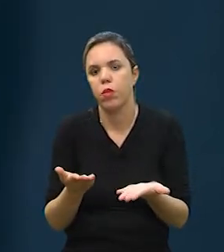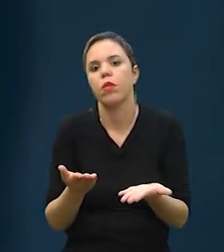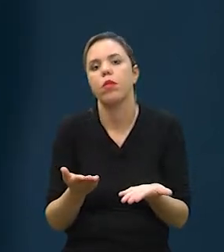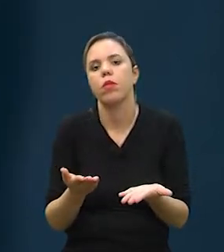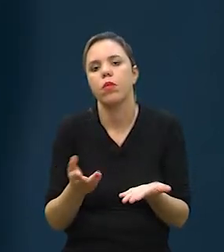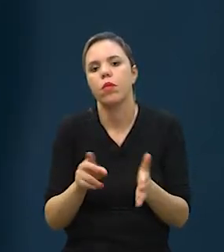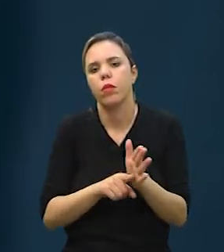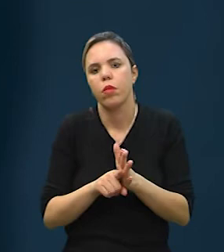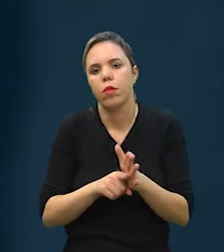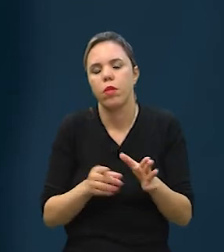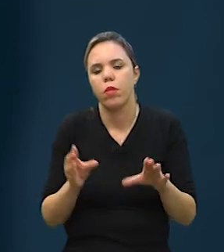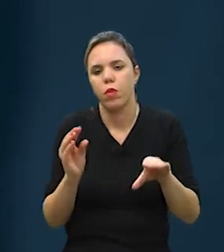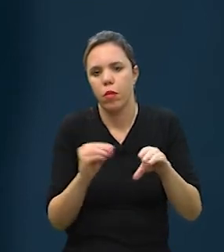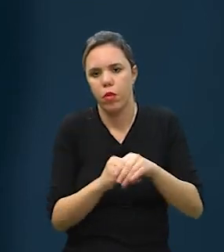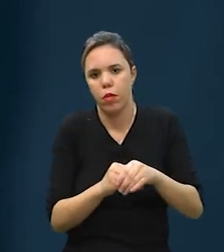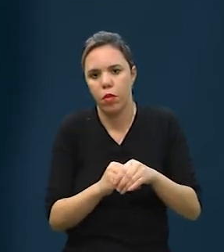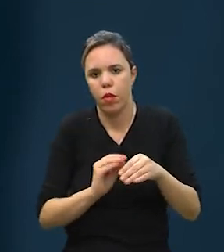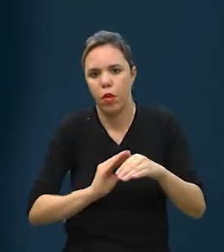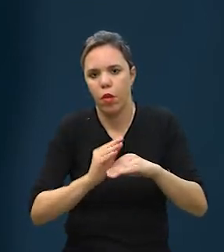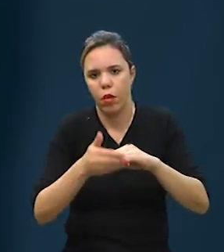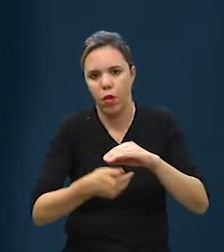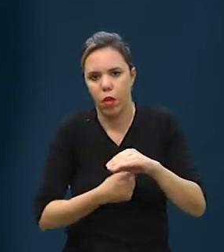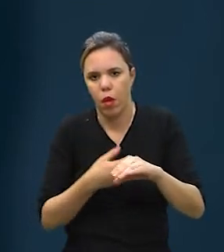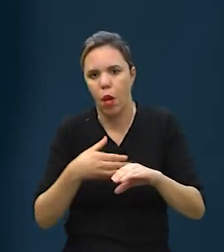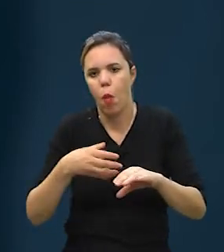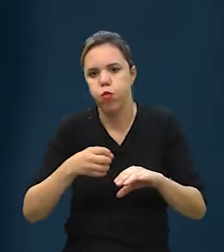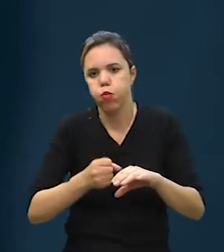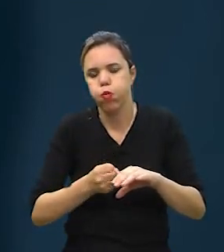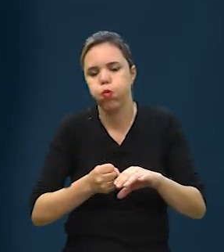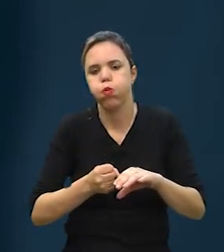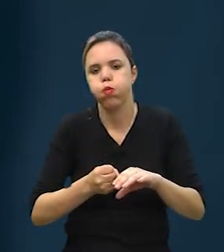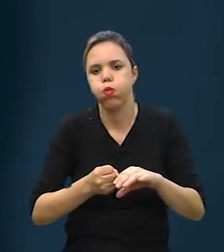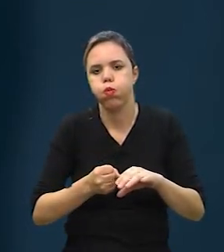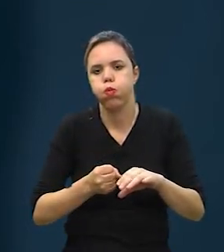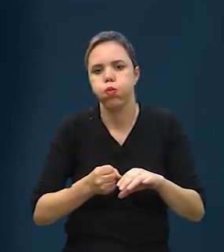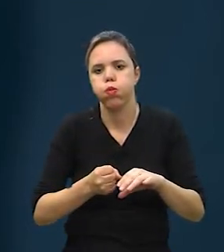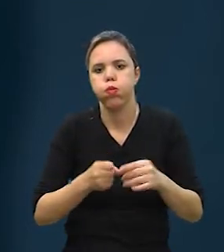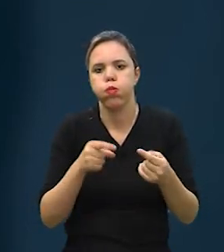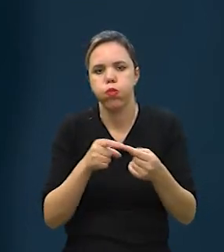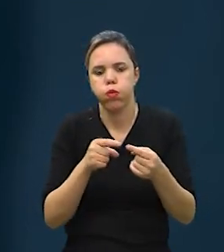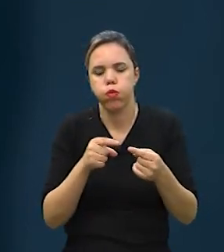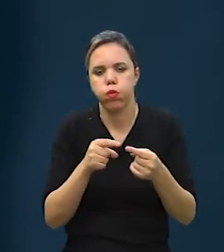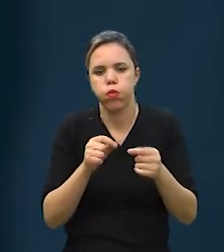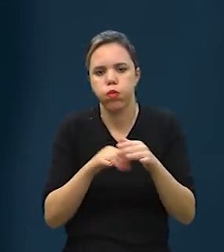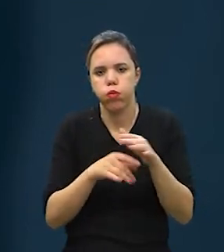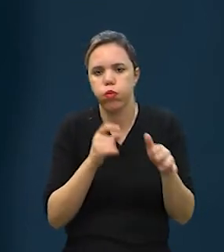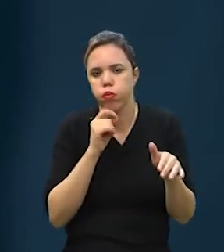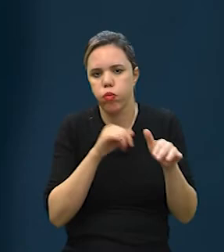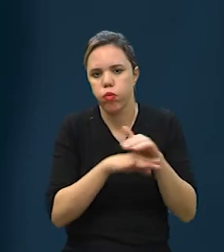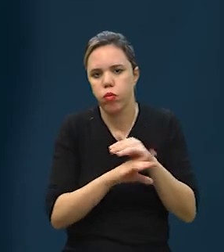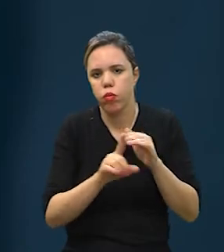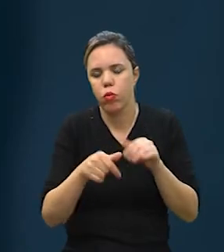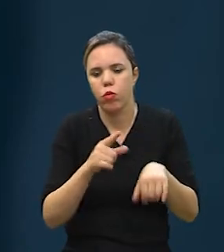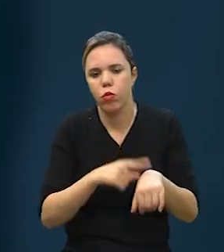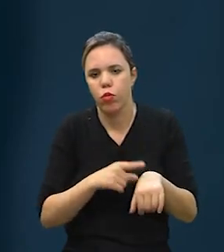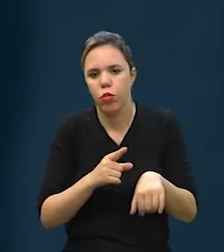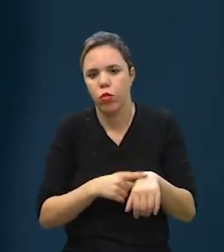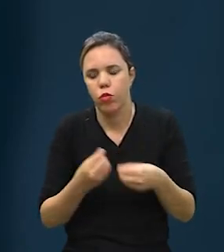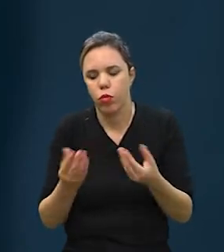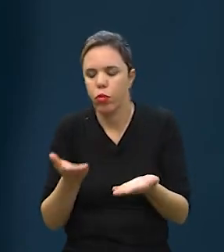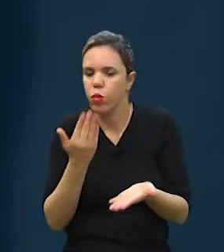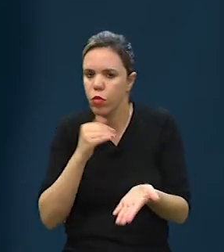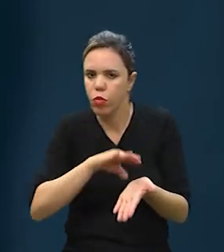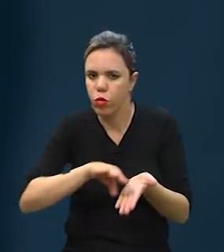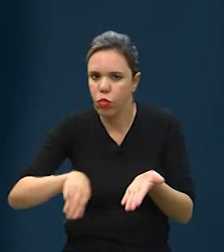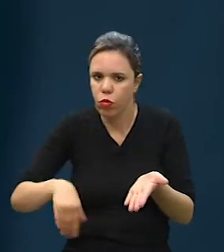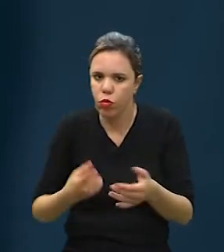Serviu, a gente faz tudo em pacotes compactos, selados a vácuo. Então, fica bem compacto, você coloca no seu refrigerador e serve na hora